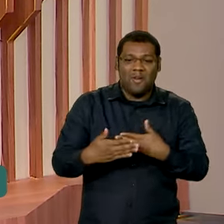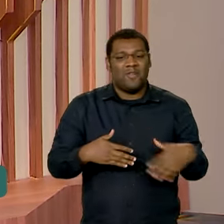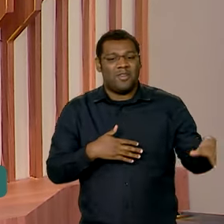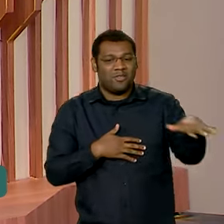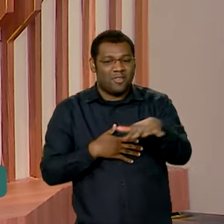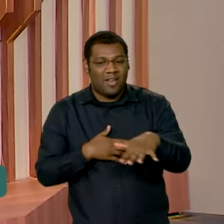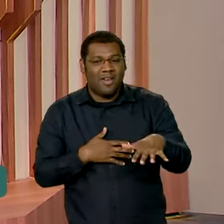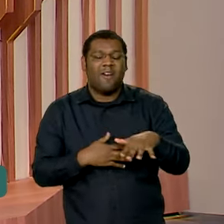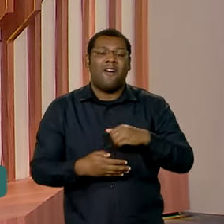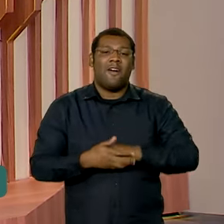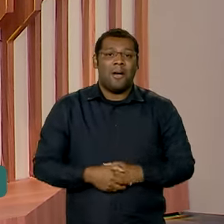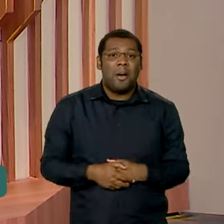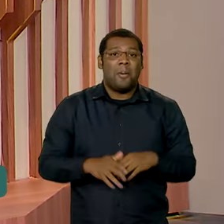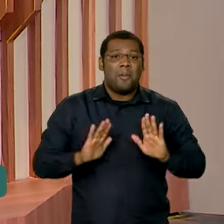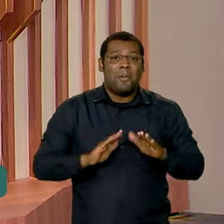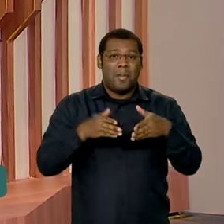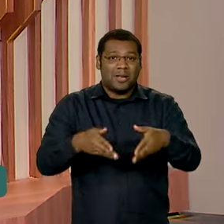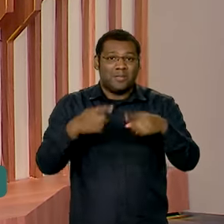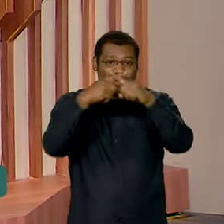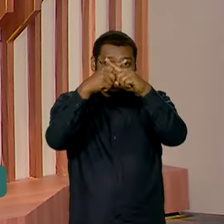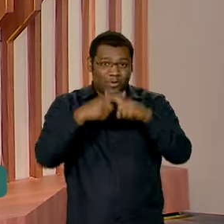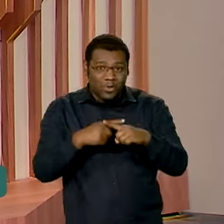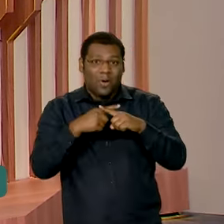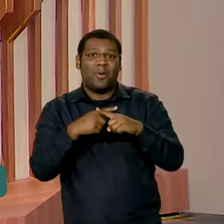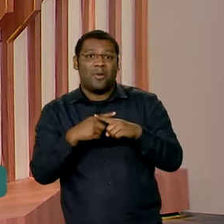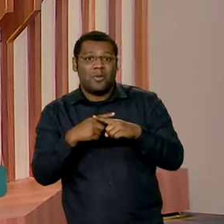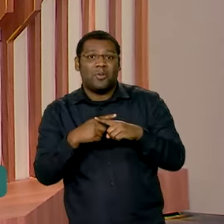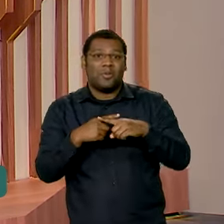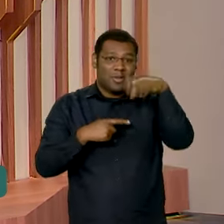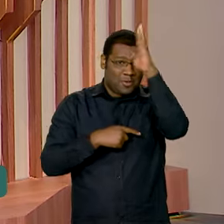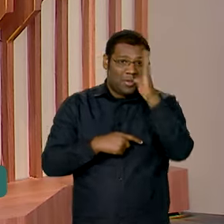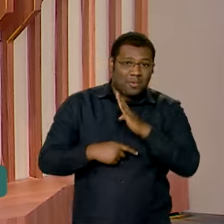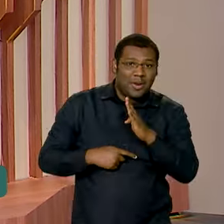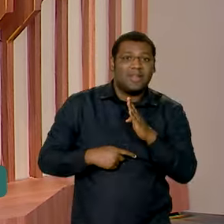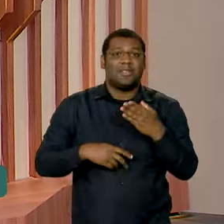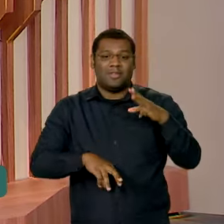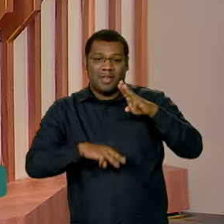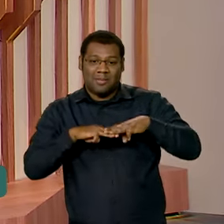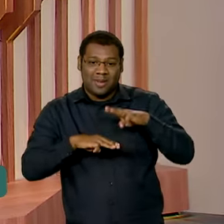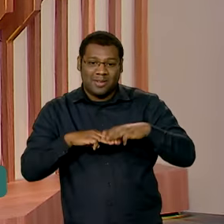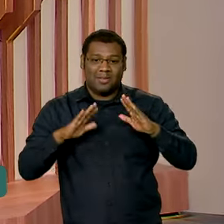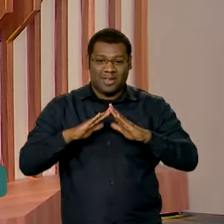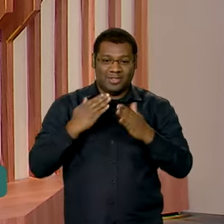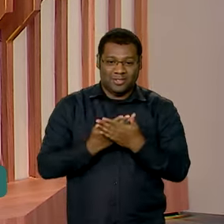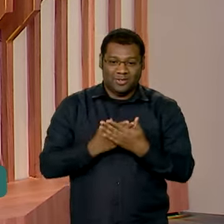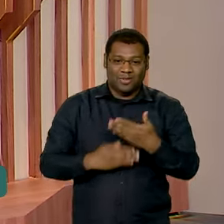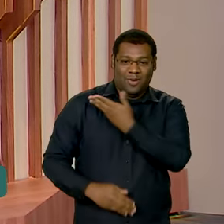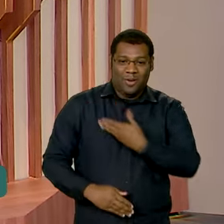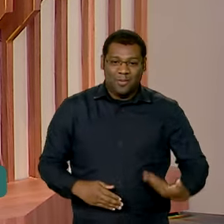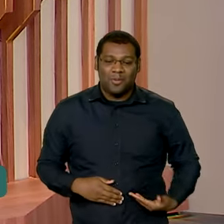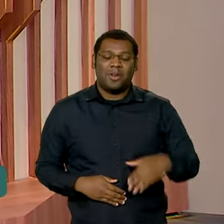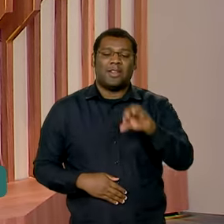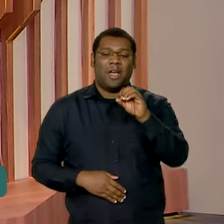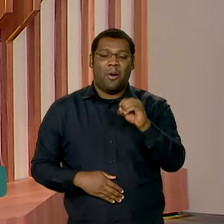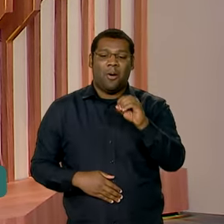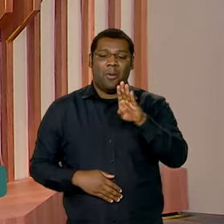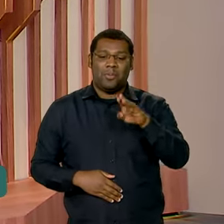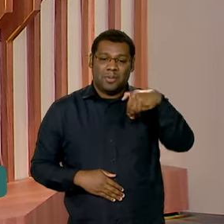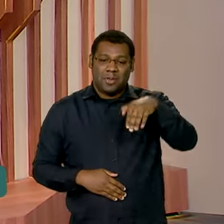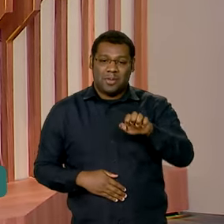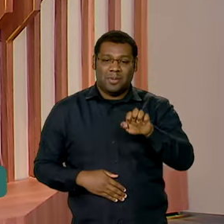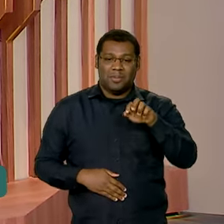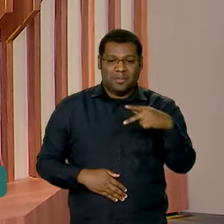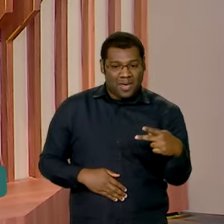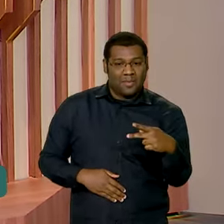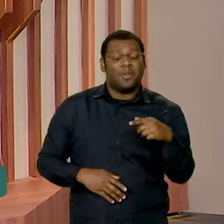participando da Olimpíada Brasileira de Matemática das Escolas Públicas, a OBEMEP. Essa competição foi criada para